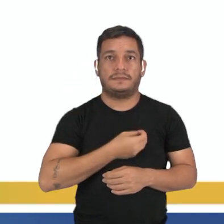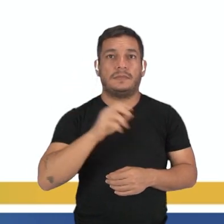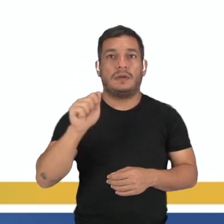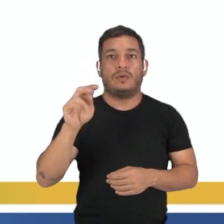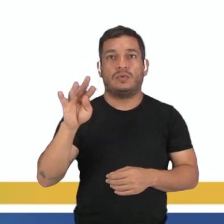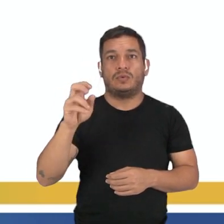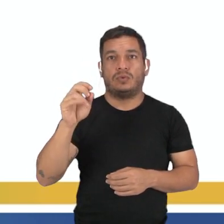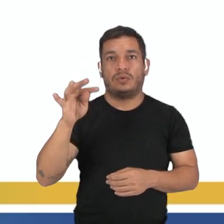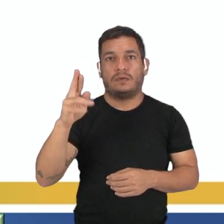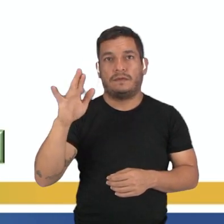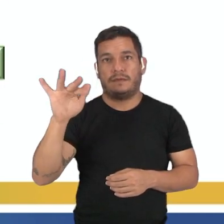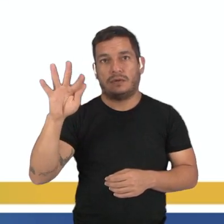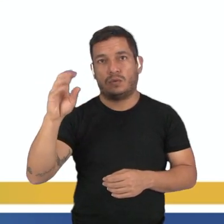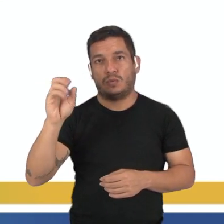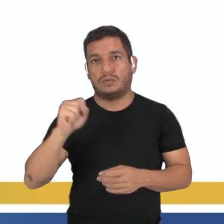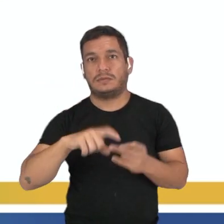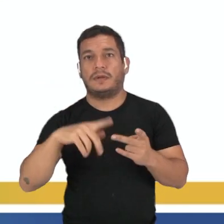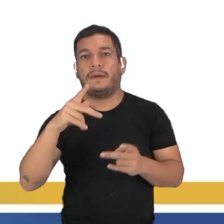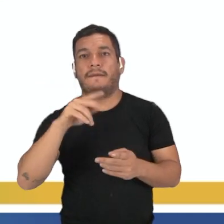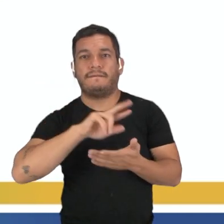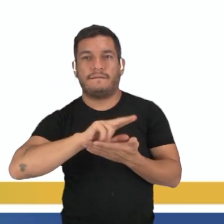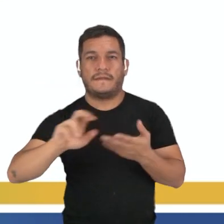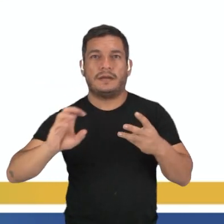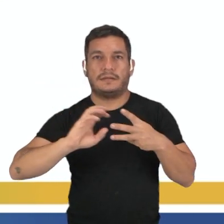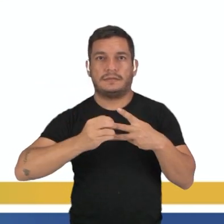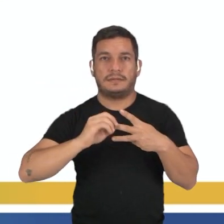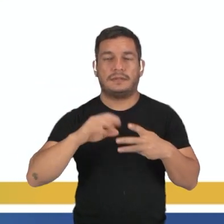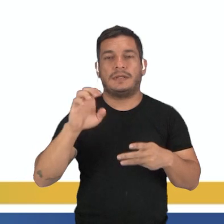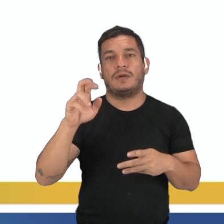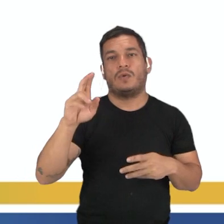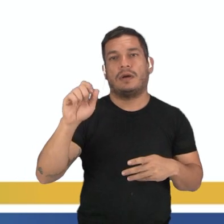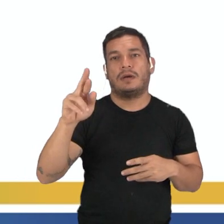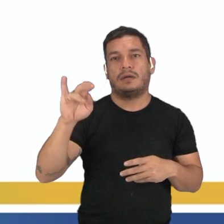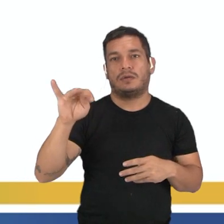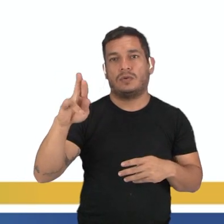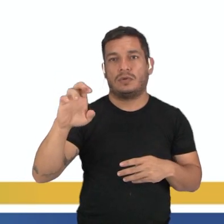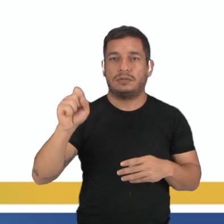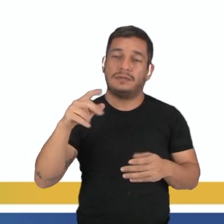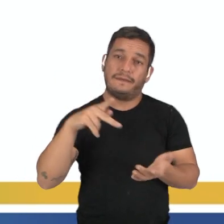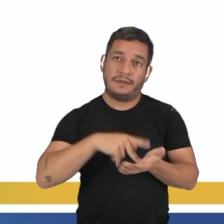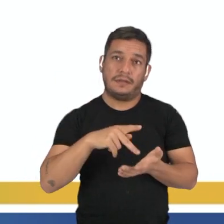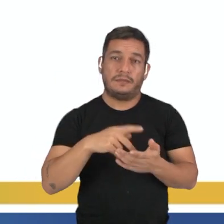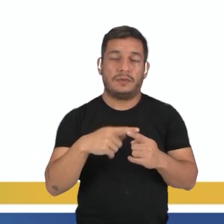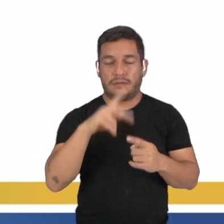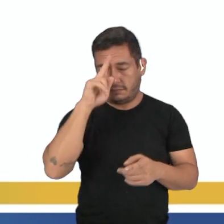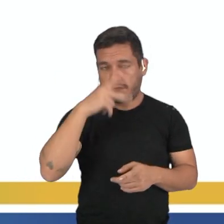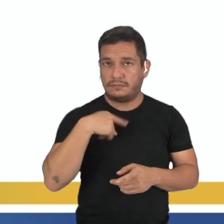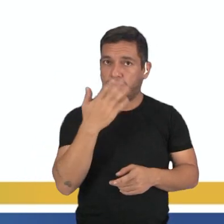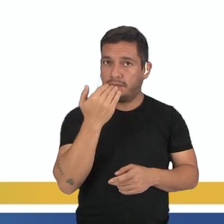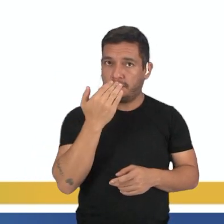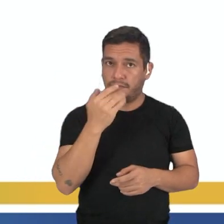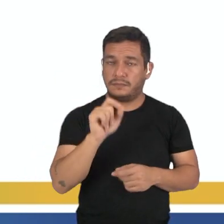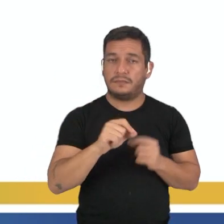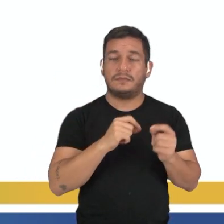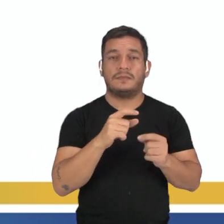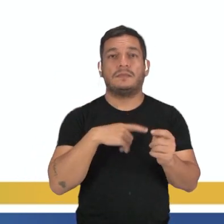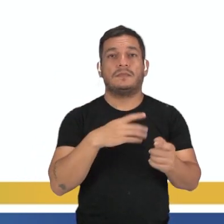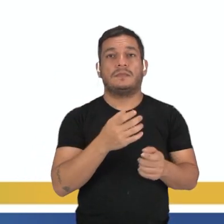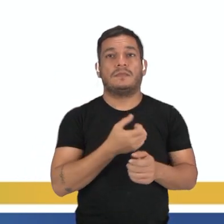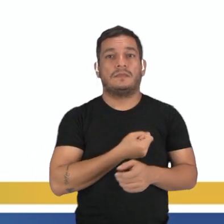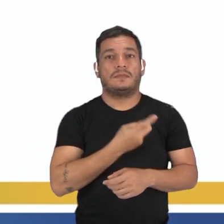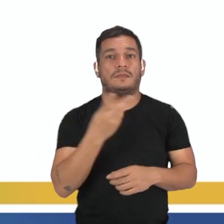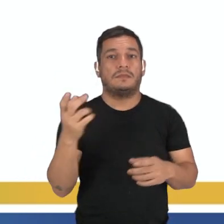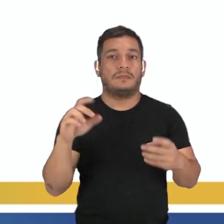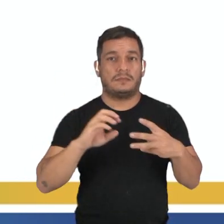classifica como tudo isso? Nesse caso também é verdade, porque são seres que produzem o seu próprio alimento, são compostos de um número